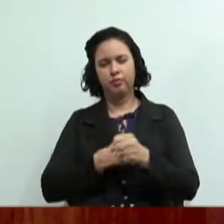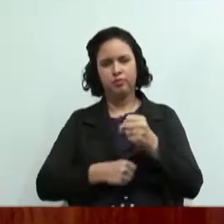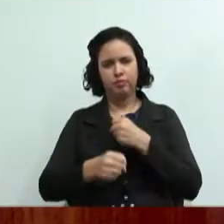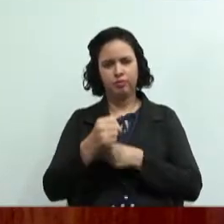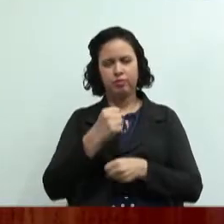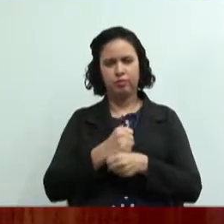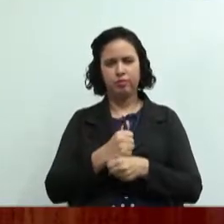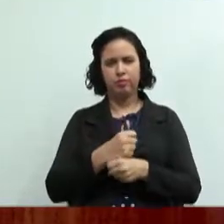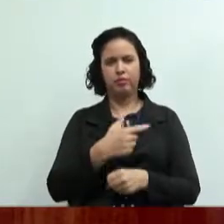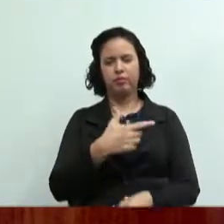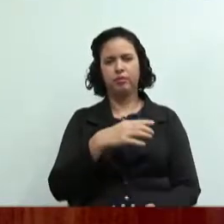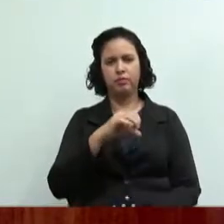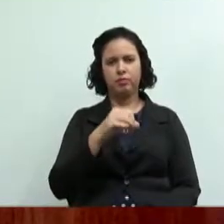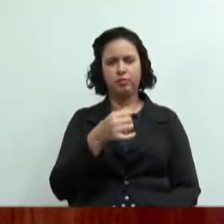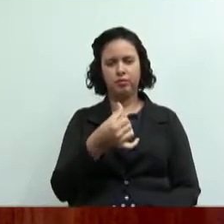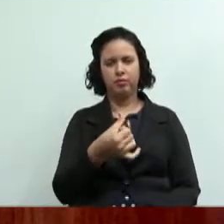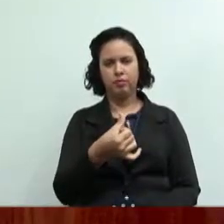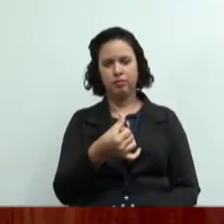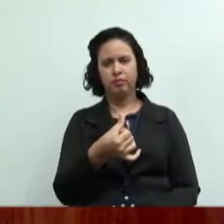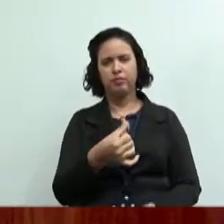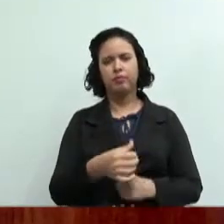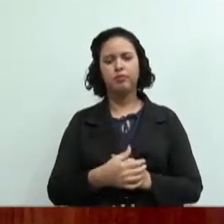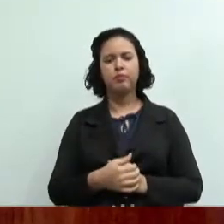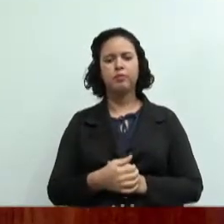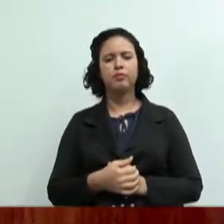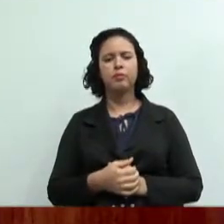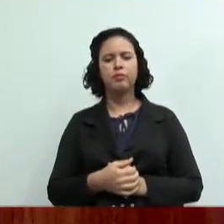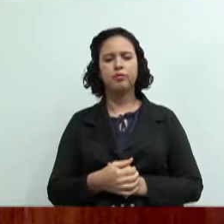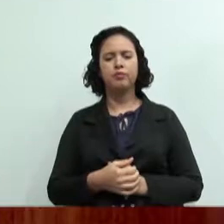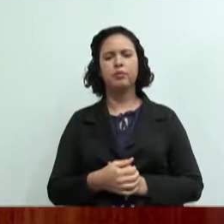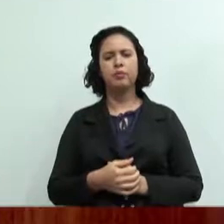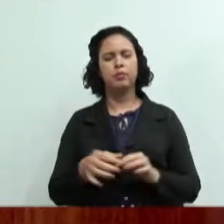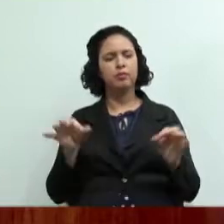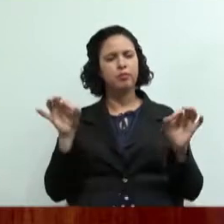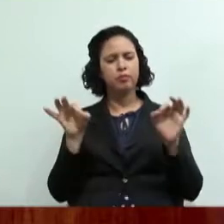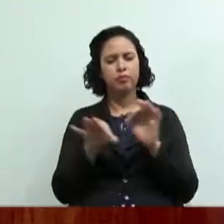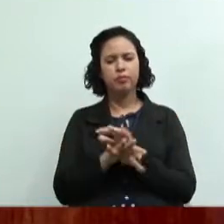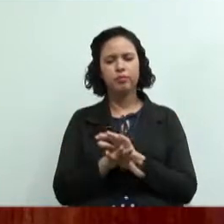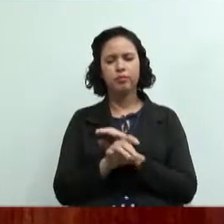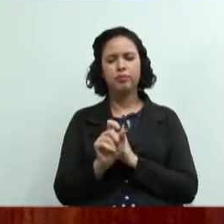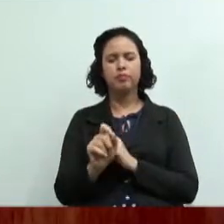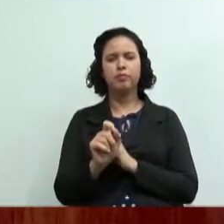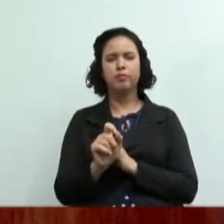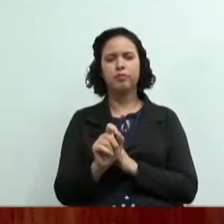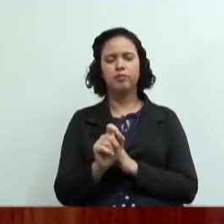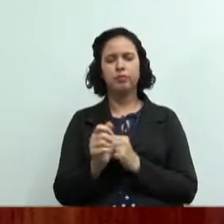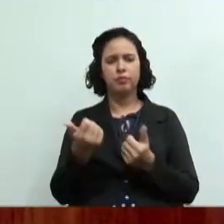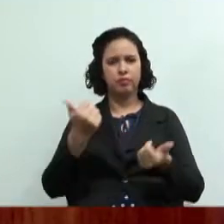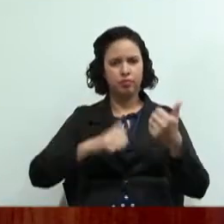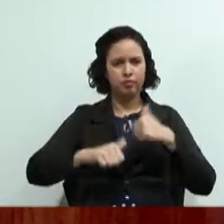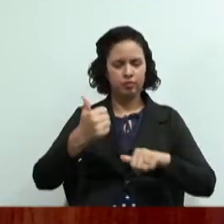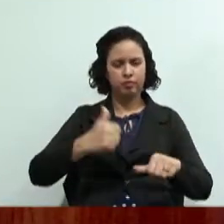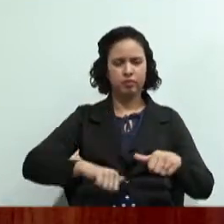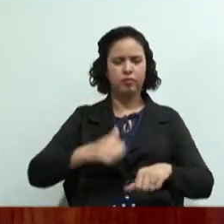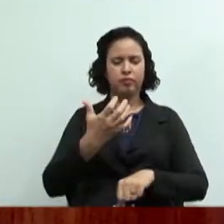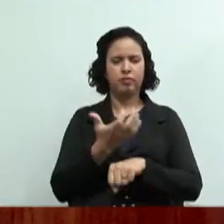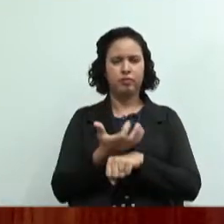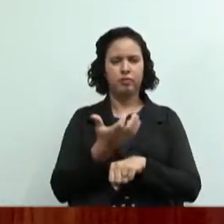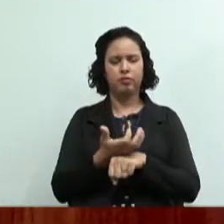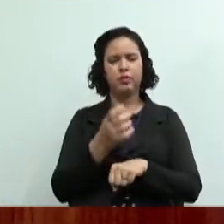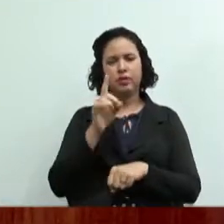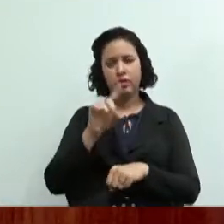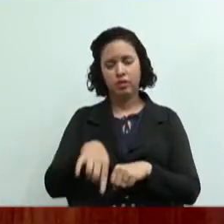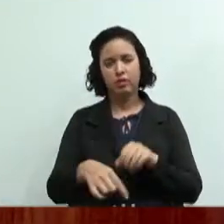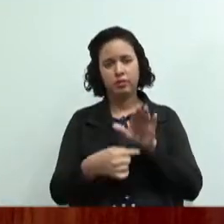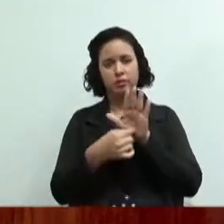da turma 2016 ok aí está pronto a avaliação da disciplina é a apresentação